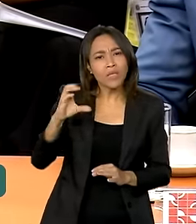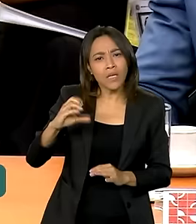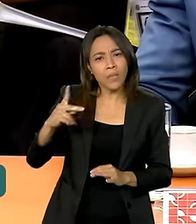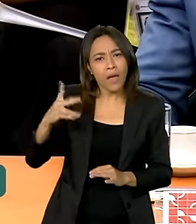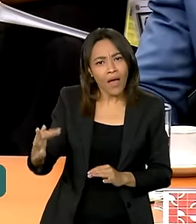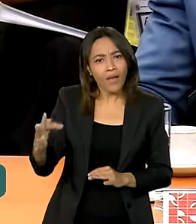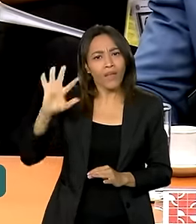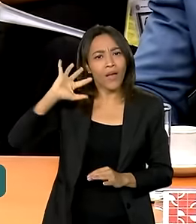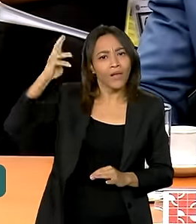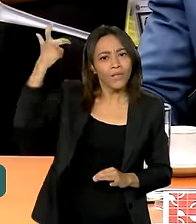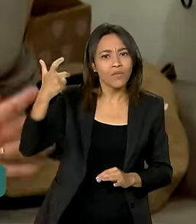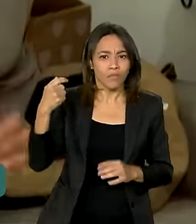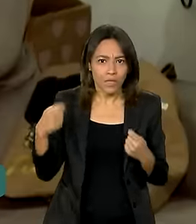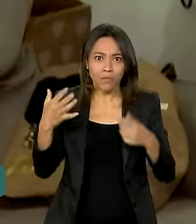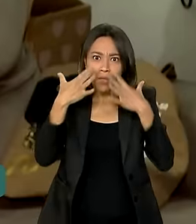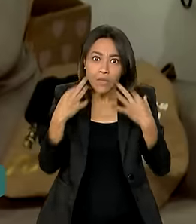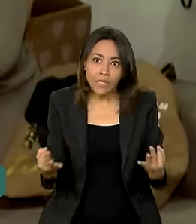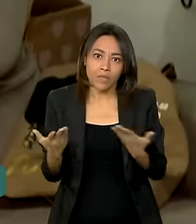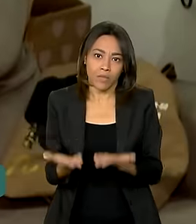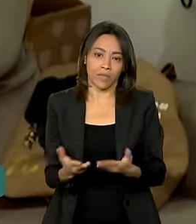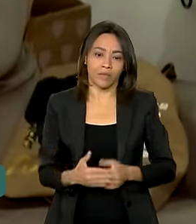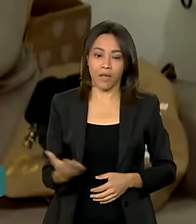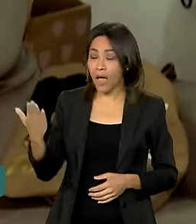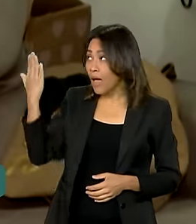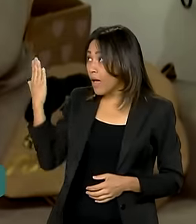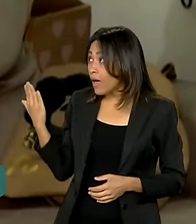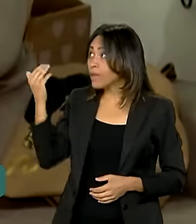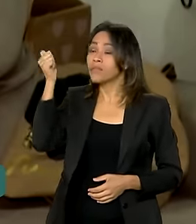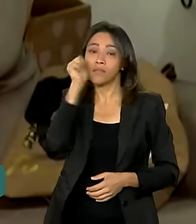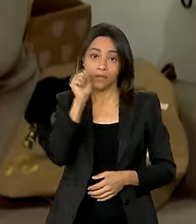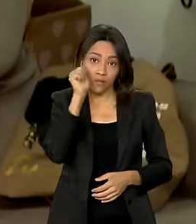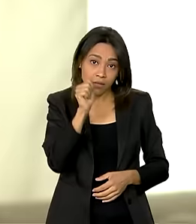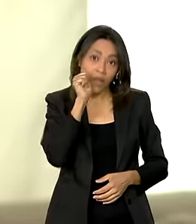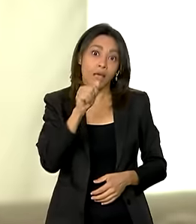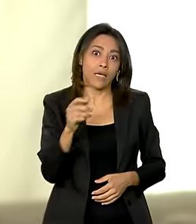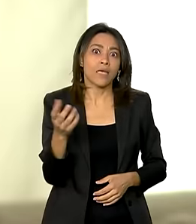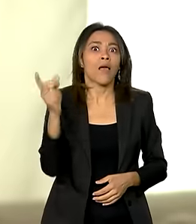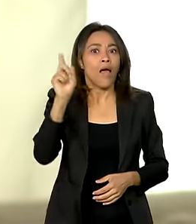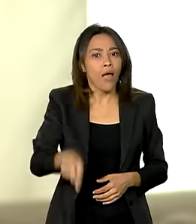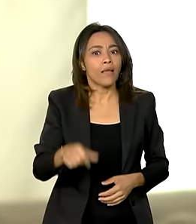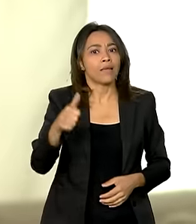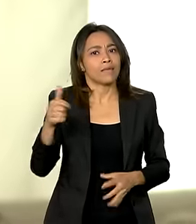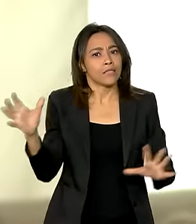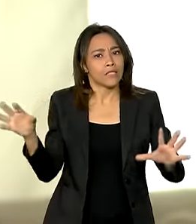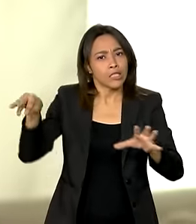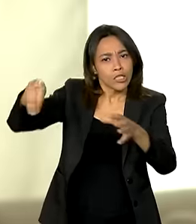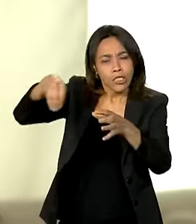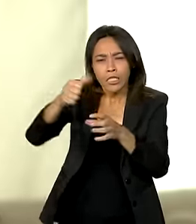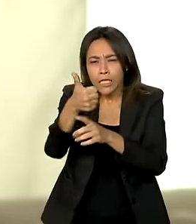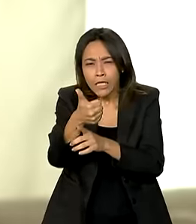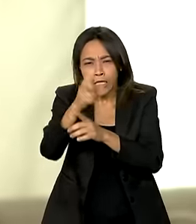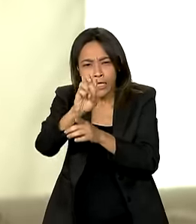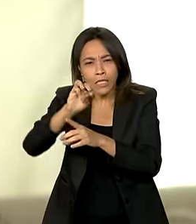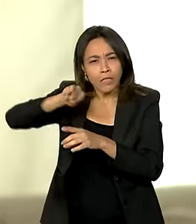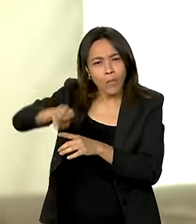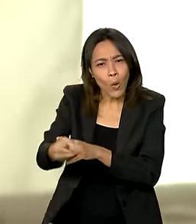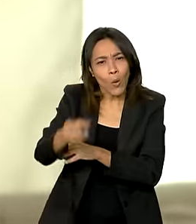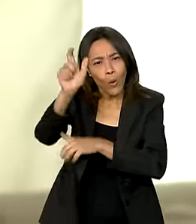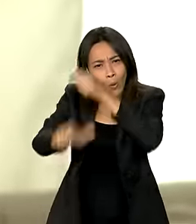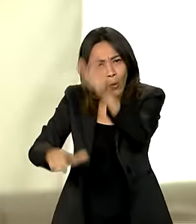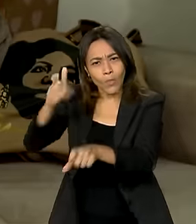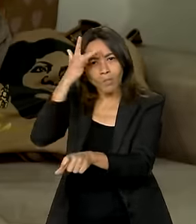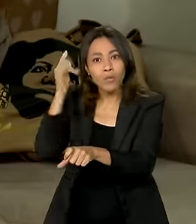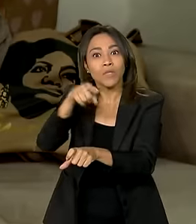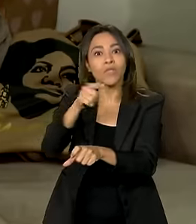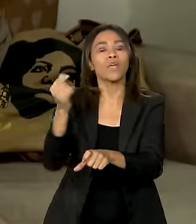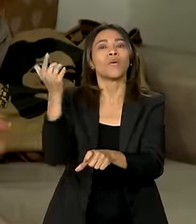Nós precisamos olhar para isso. Laís está entre os mais de 15 milhões de brasileiros que aproveitaram as ofertas do Desenrola